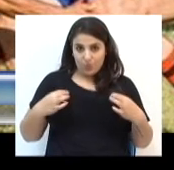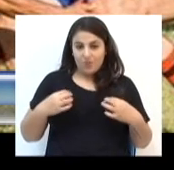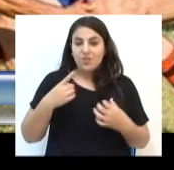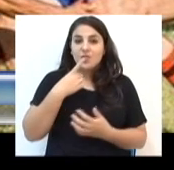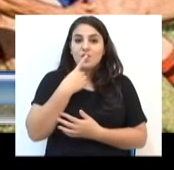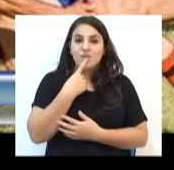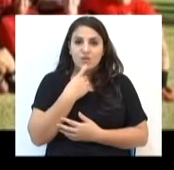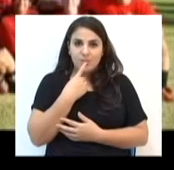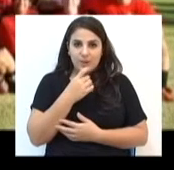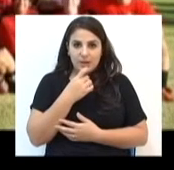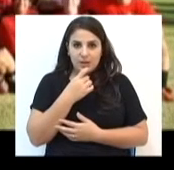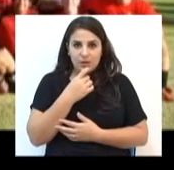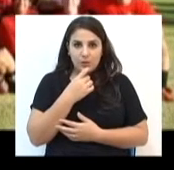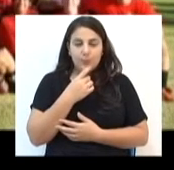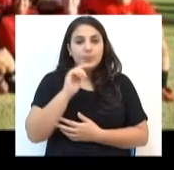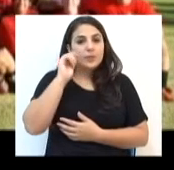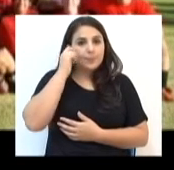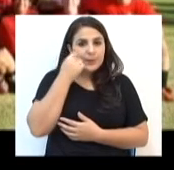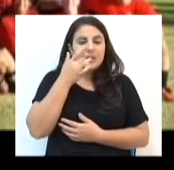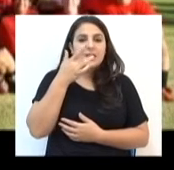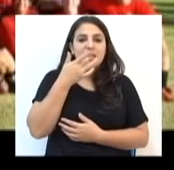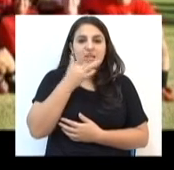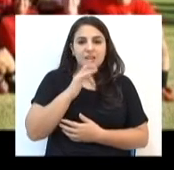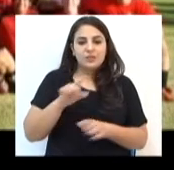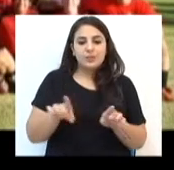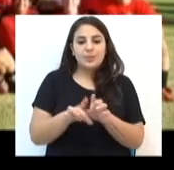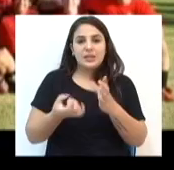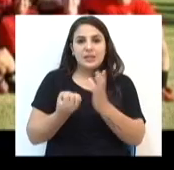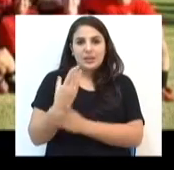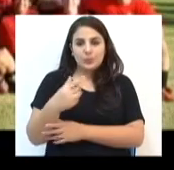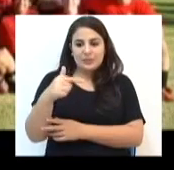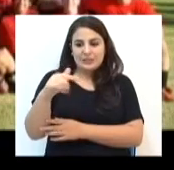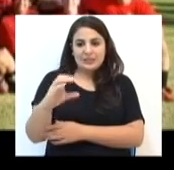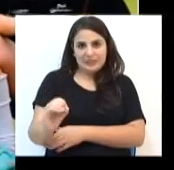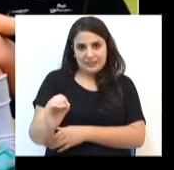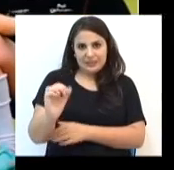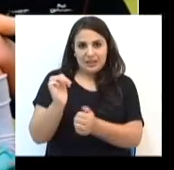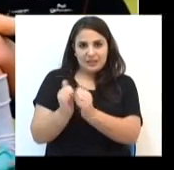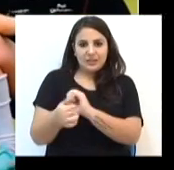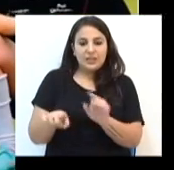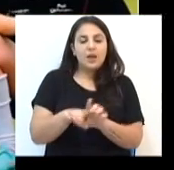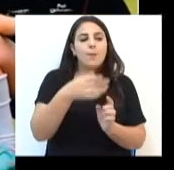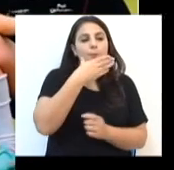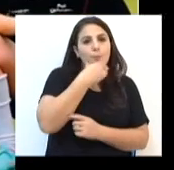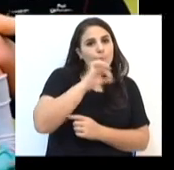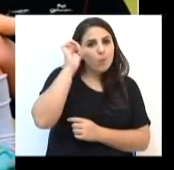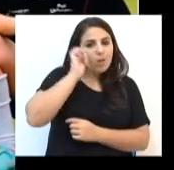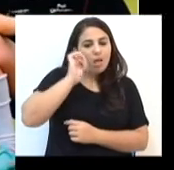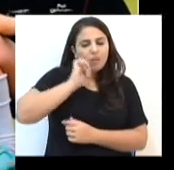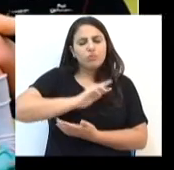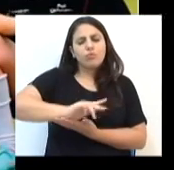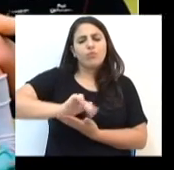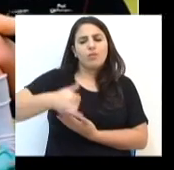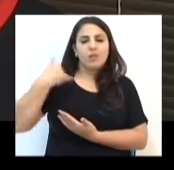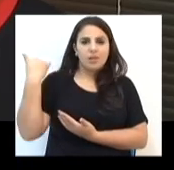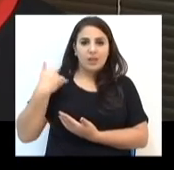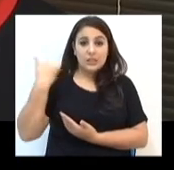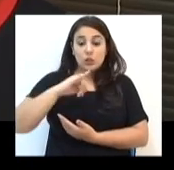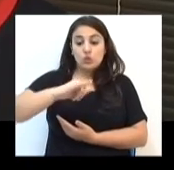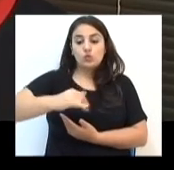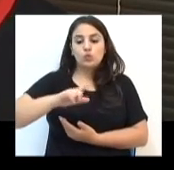preto e branco. O grupo é formado por 70 atletas. São homens e mulheres com diferentes idades.